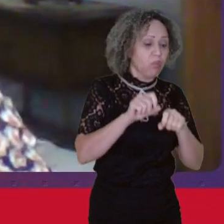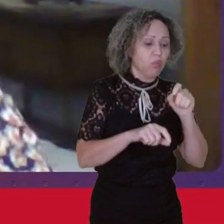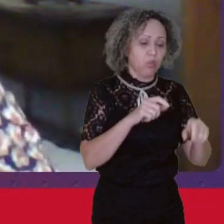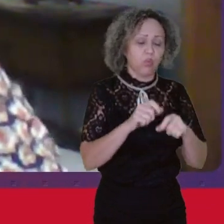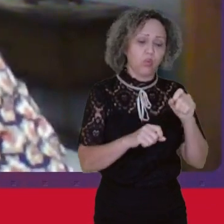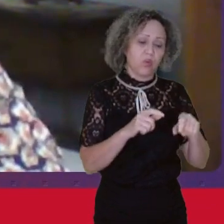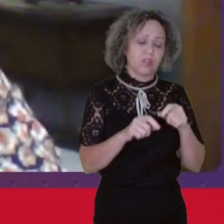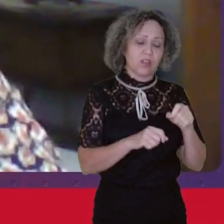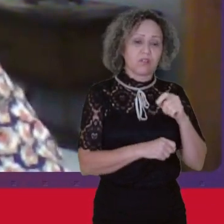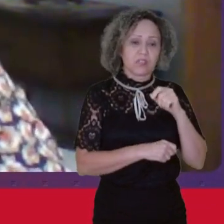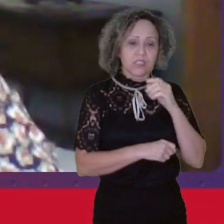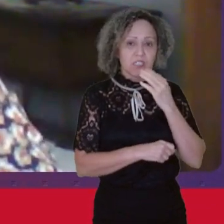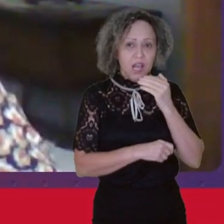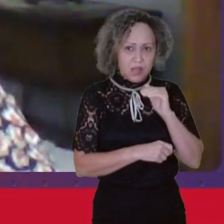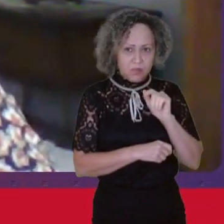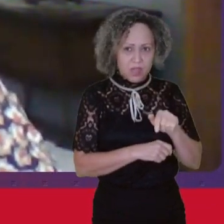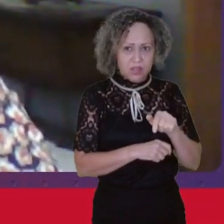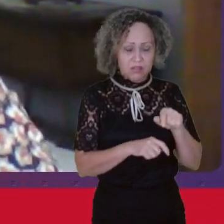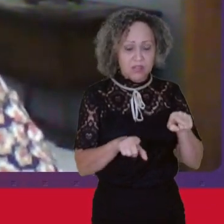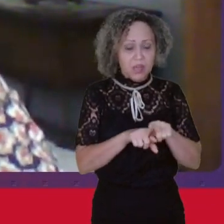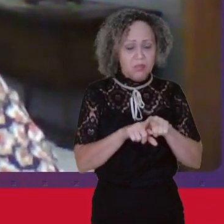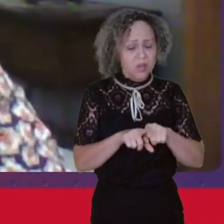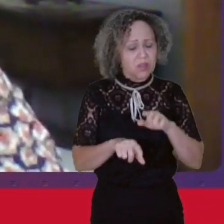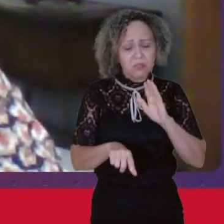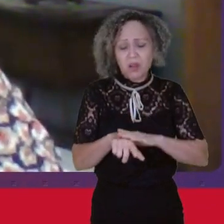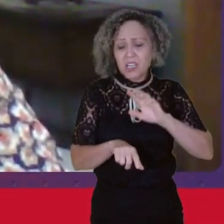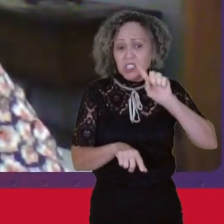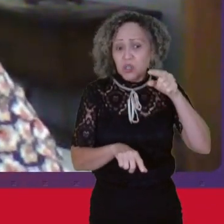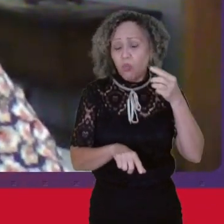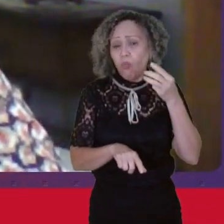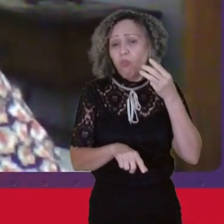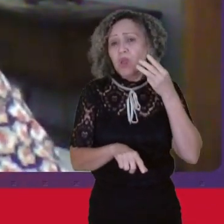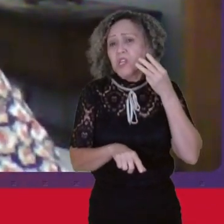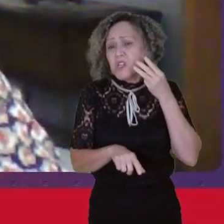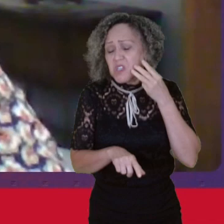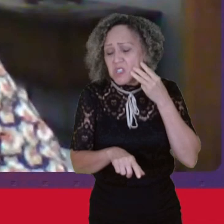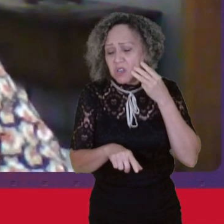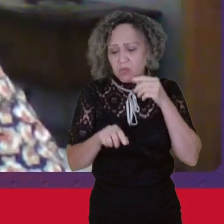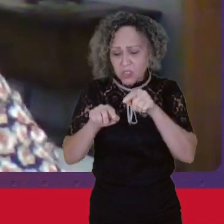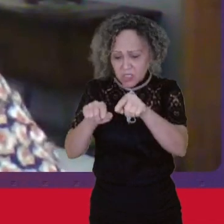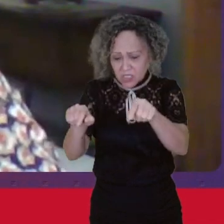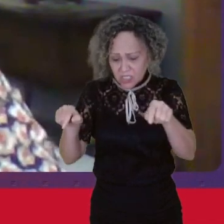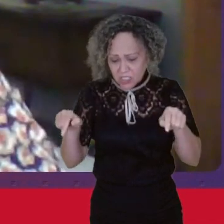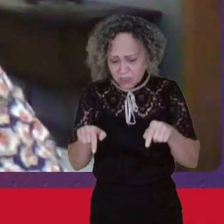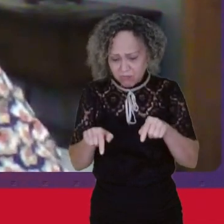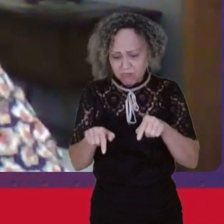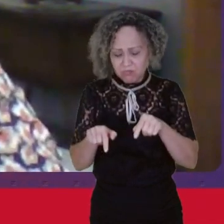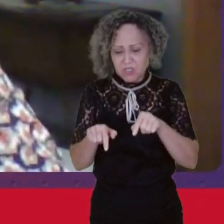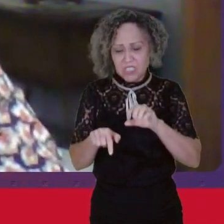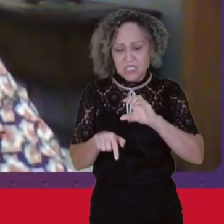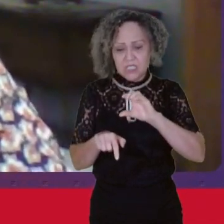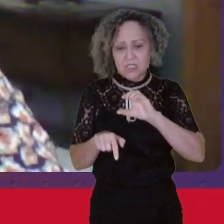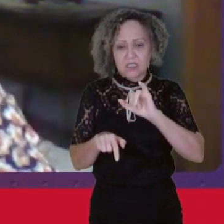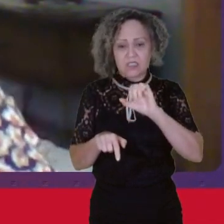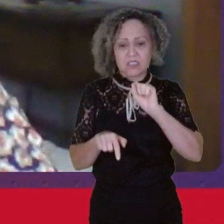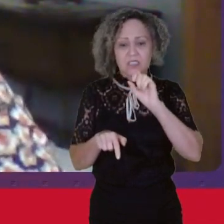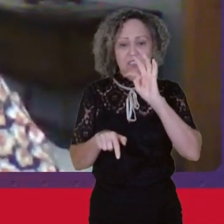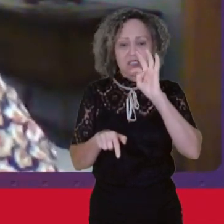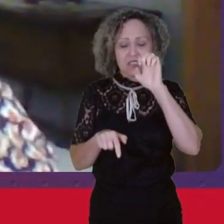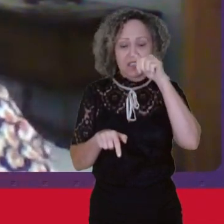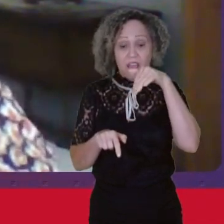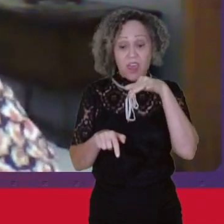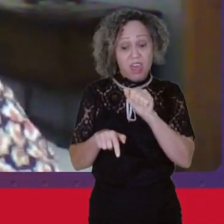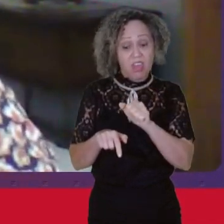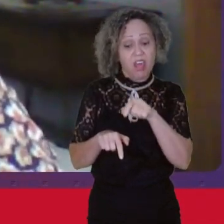for instalado Mais de um milhão De cisternas no Brasil Neste período Com impacto muito importante Sobre as mulheres Porque as